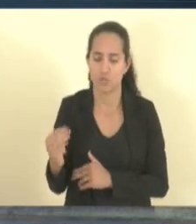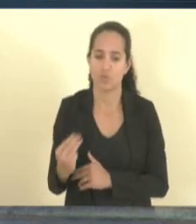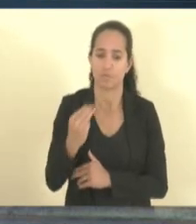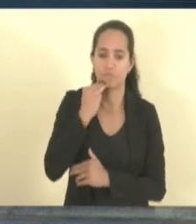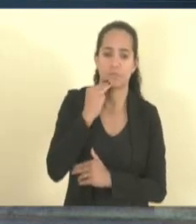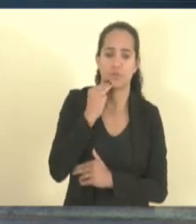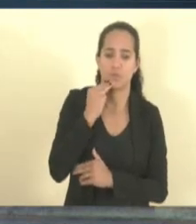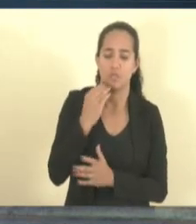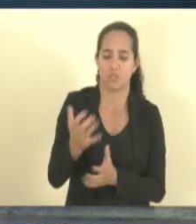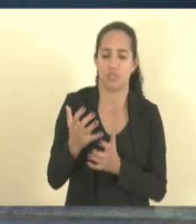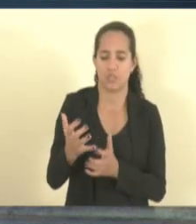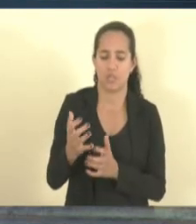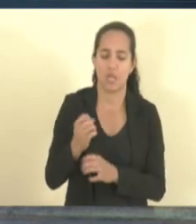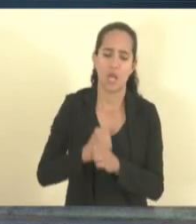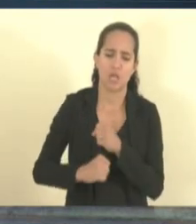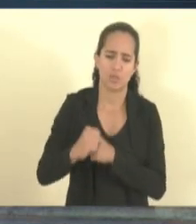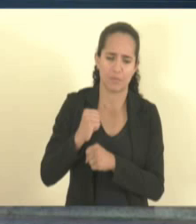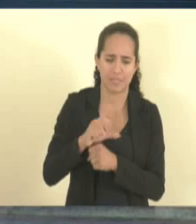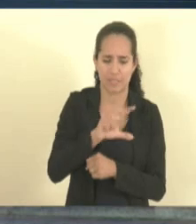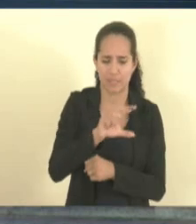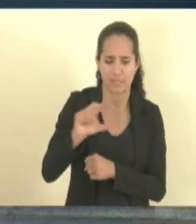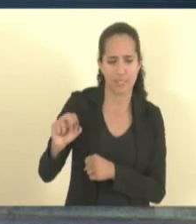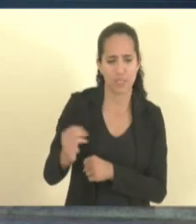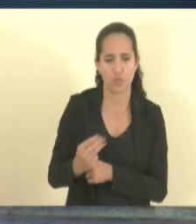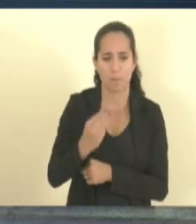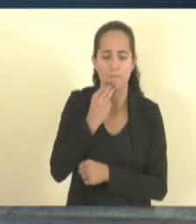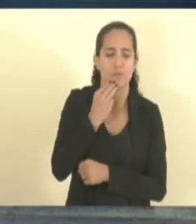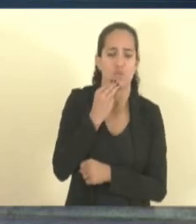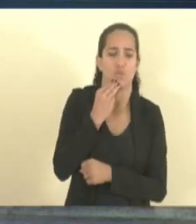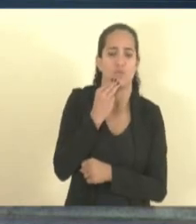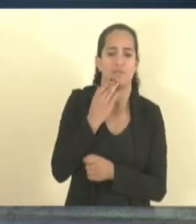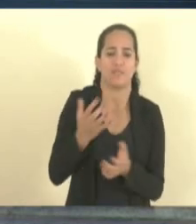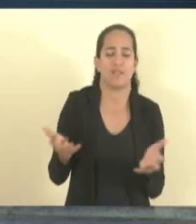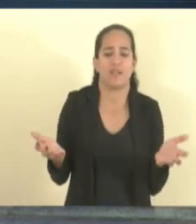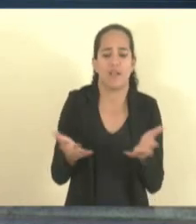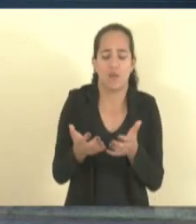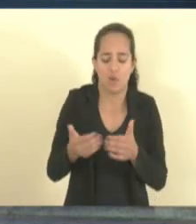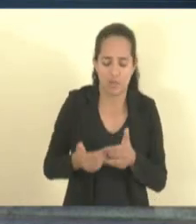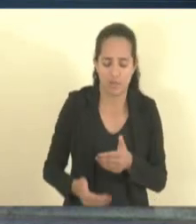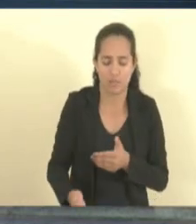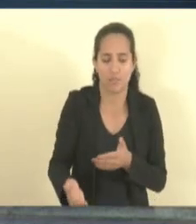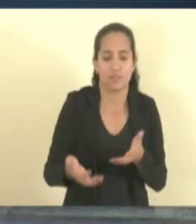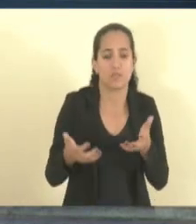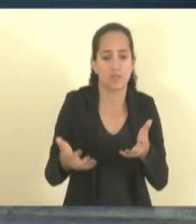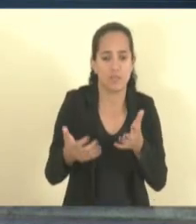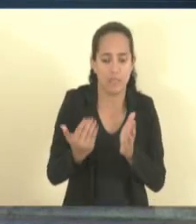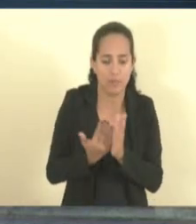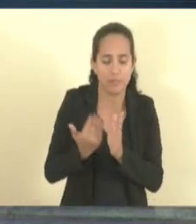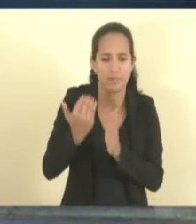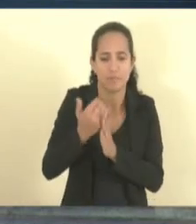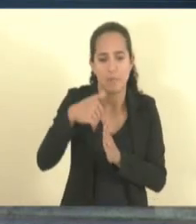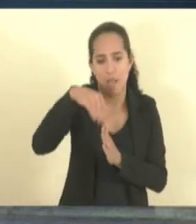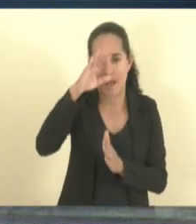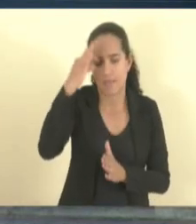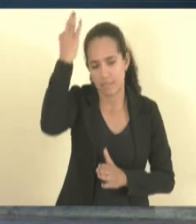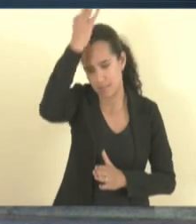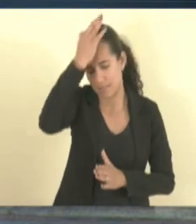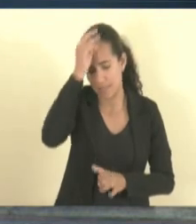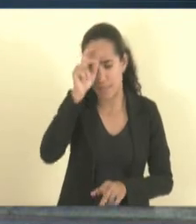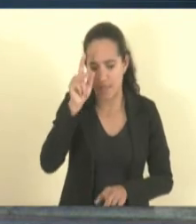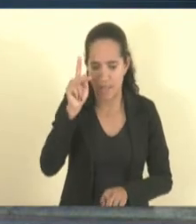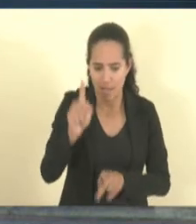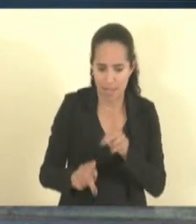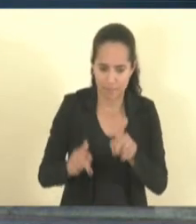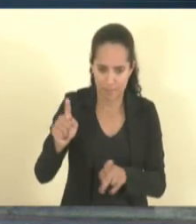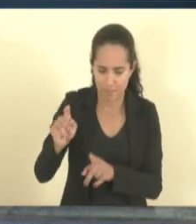operação de 500 milhões, uma operação maior. Então, esse ano, nós vamos atender a mais capixabas, mais